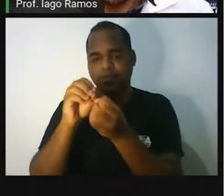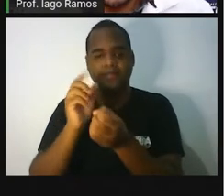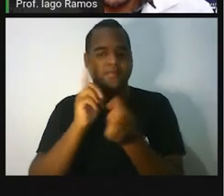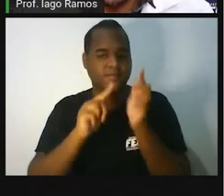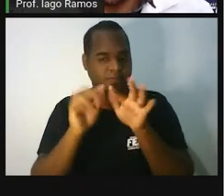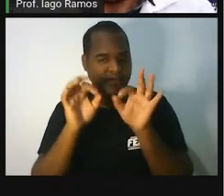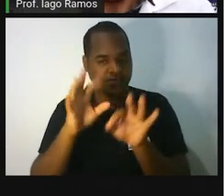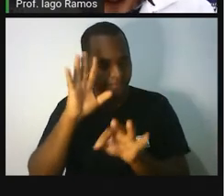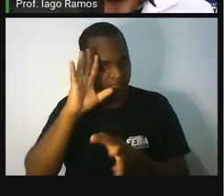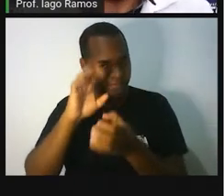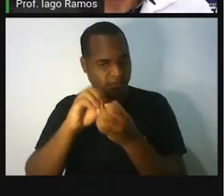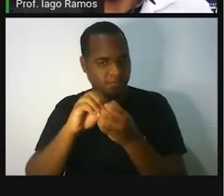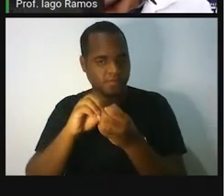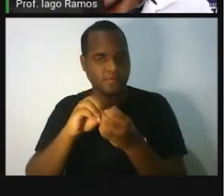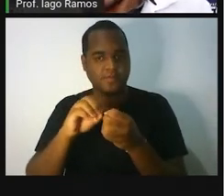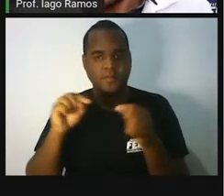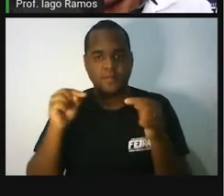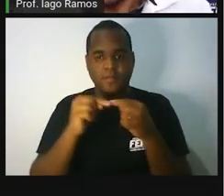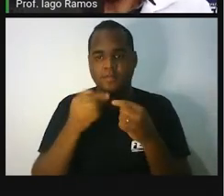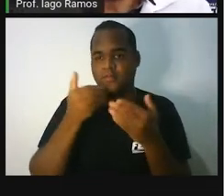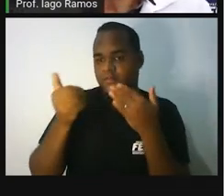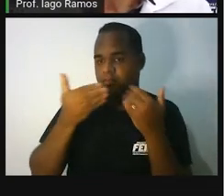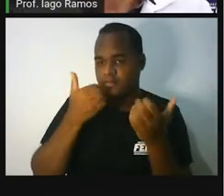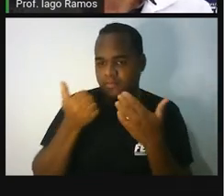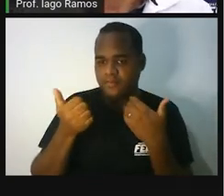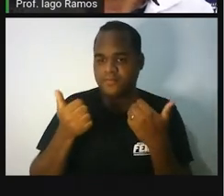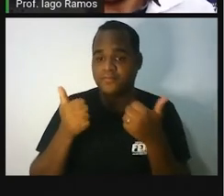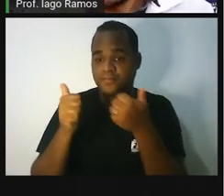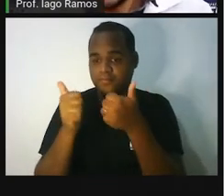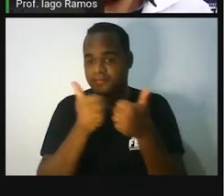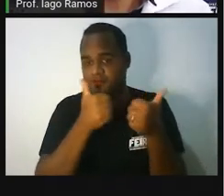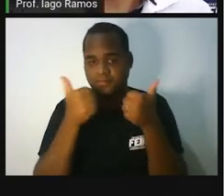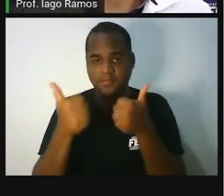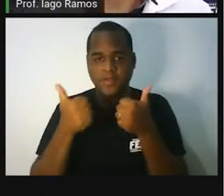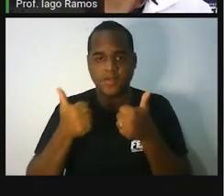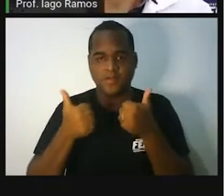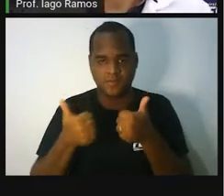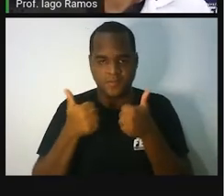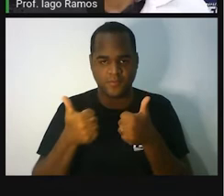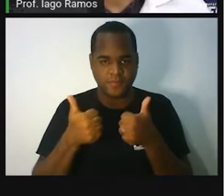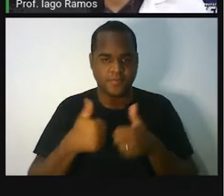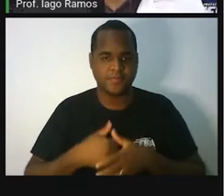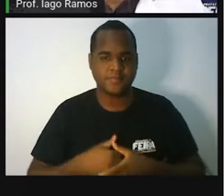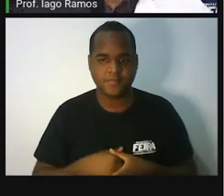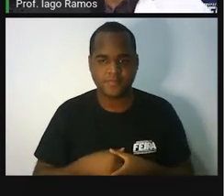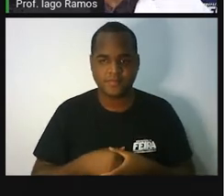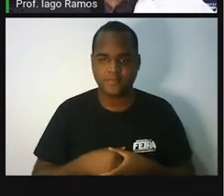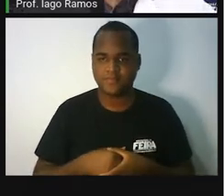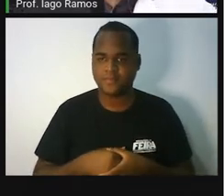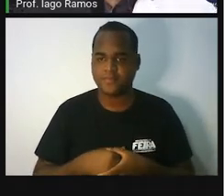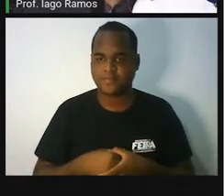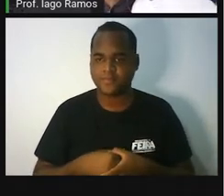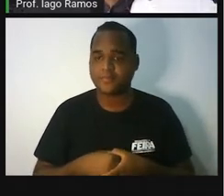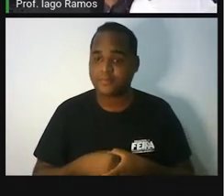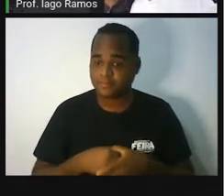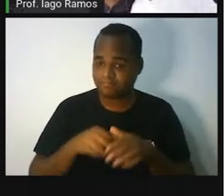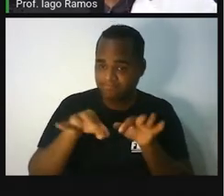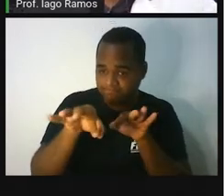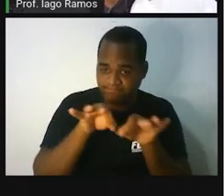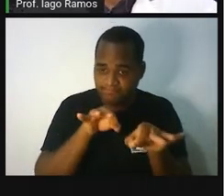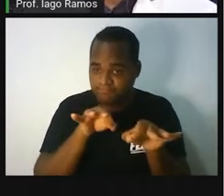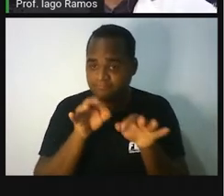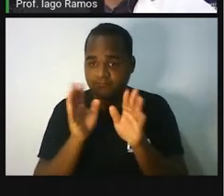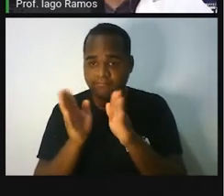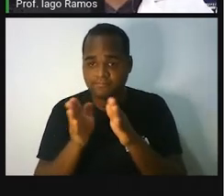de uma maneira bem melhor. Tá bom? Então vamos? Bom, prepare